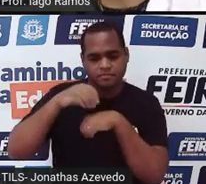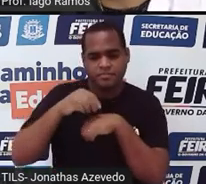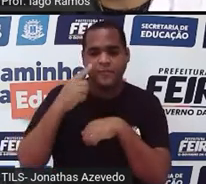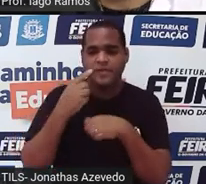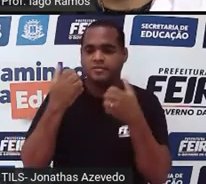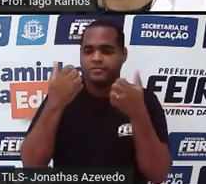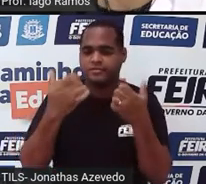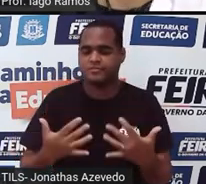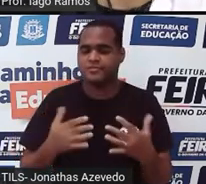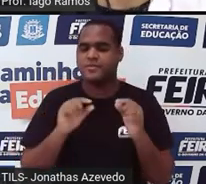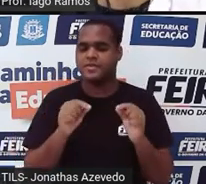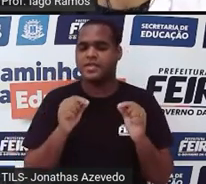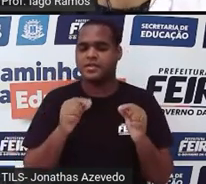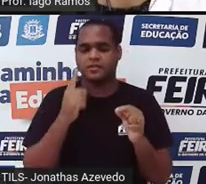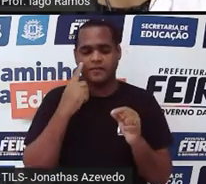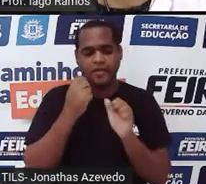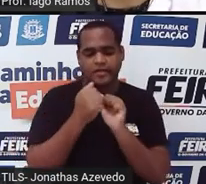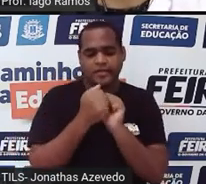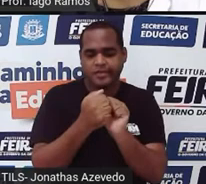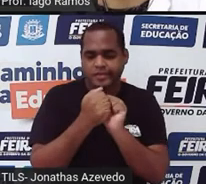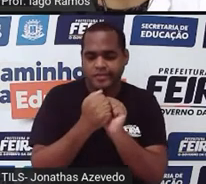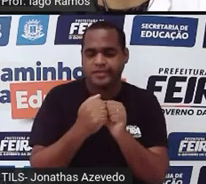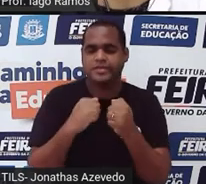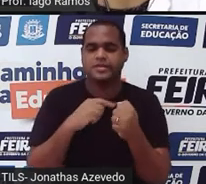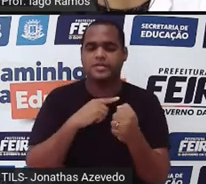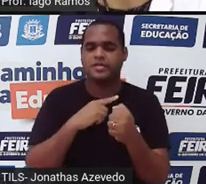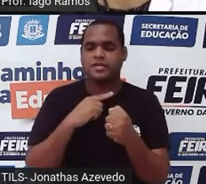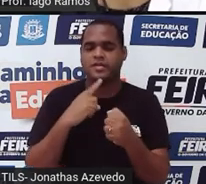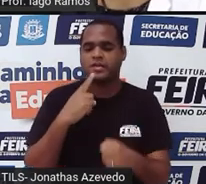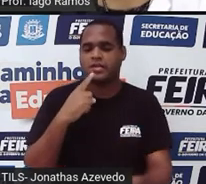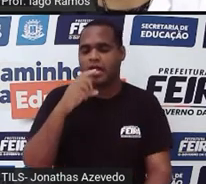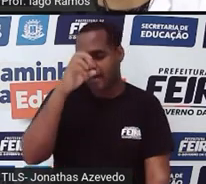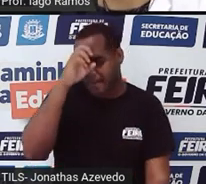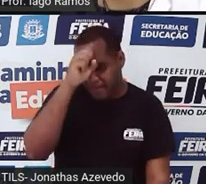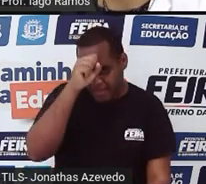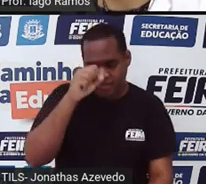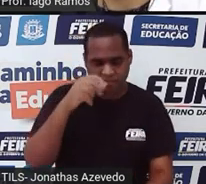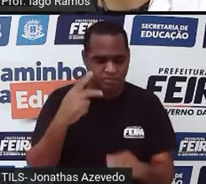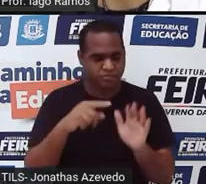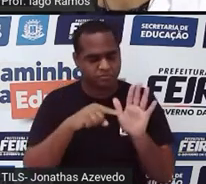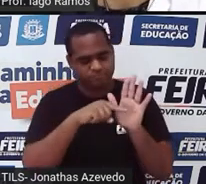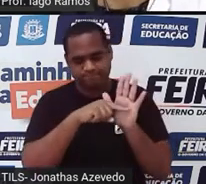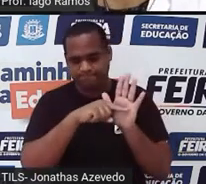aí do outro lado acompanhando essa aula. Para a gente aprender investigando.